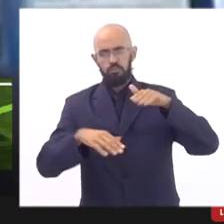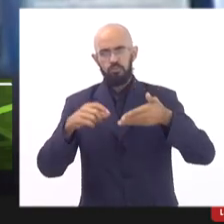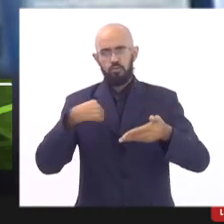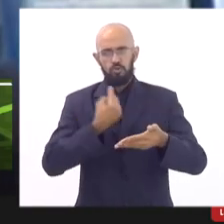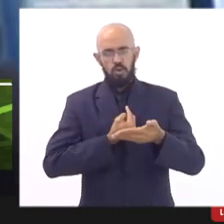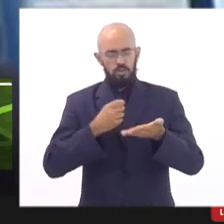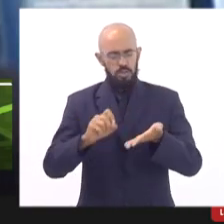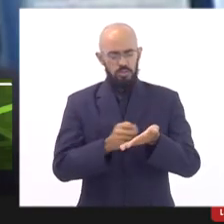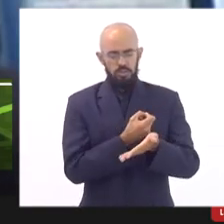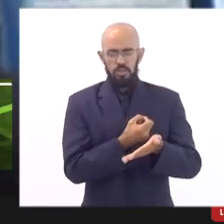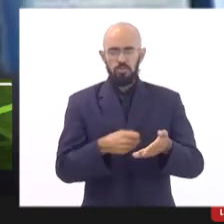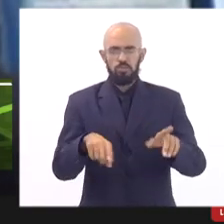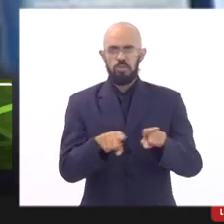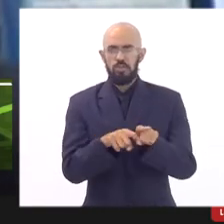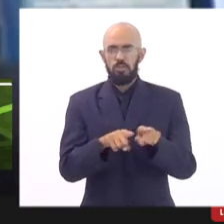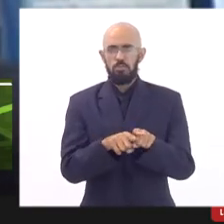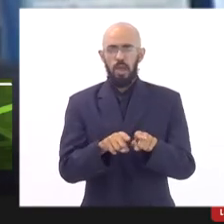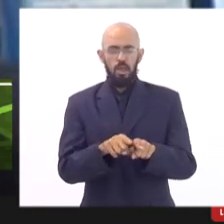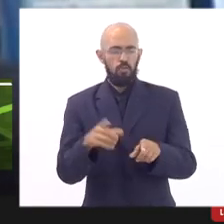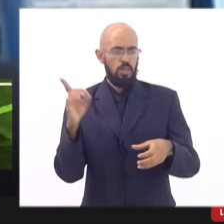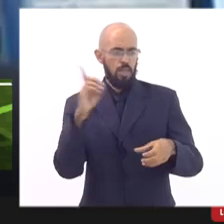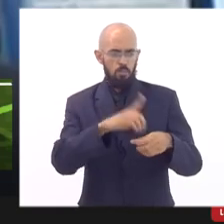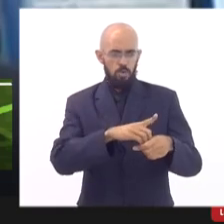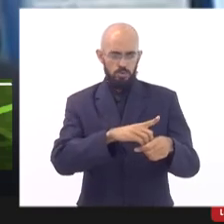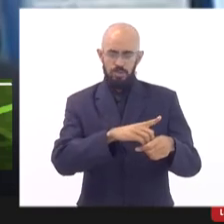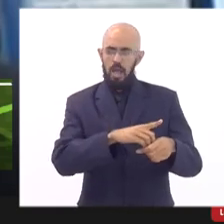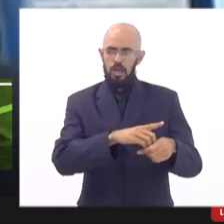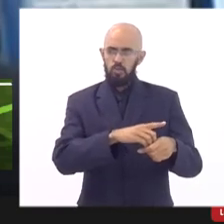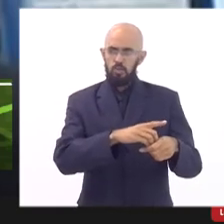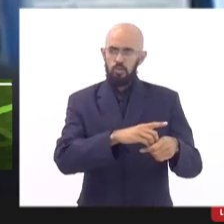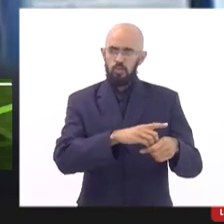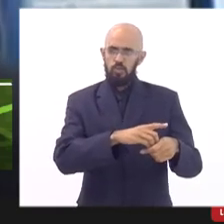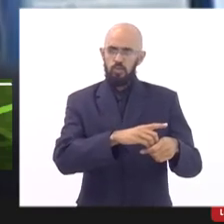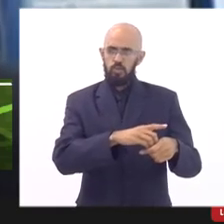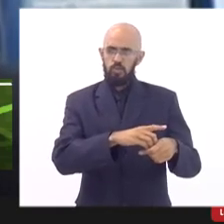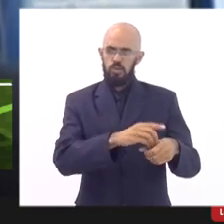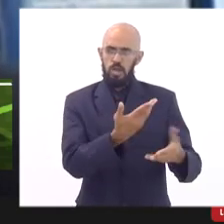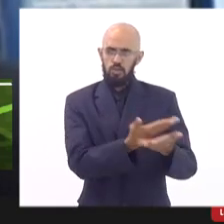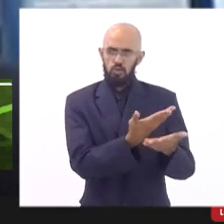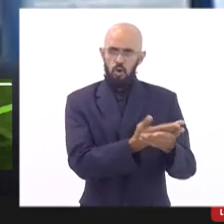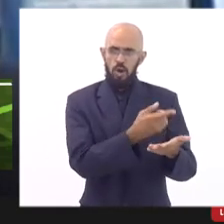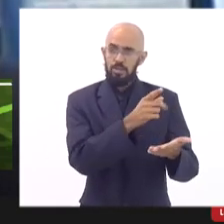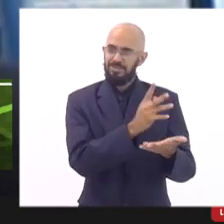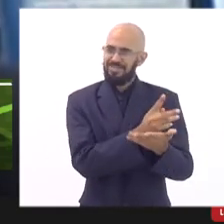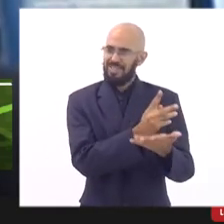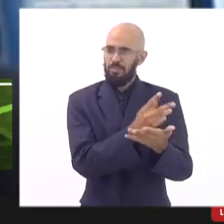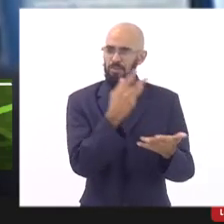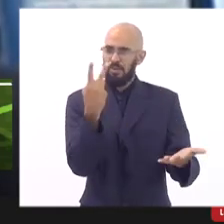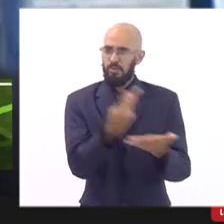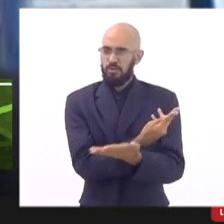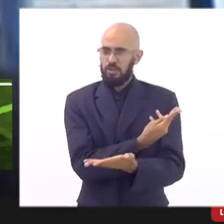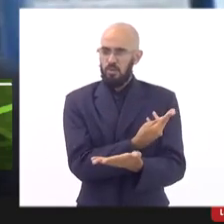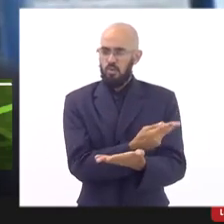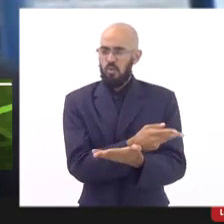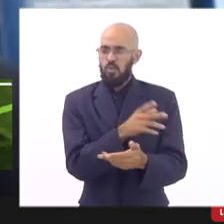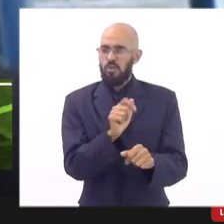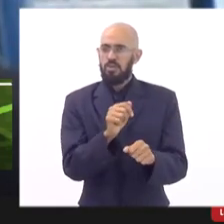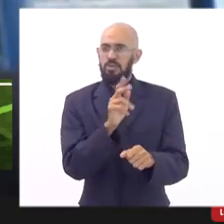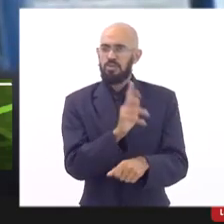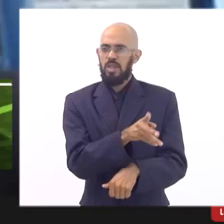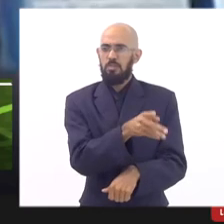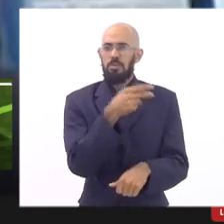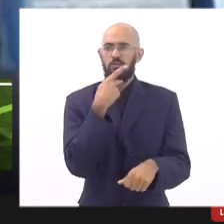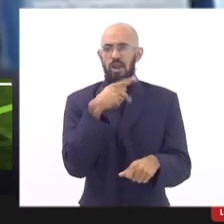nós assinamos e o que cai na conta sempre aconteceram e como a Celinha falou sempre dizem que é um